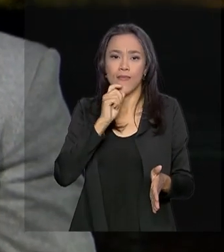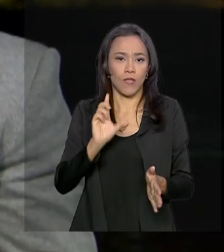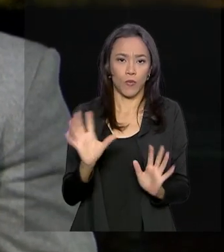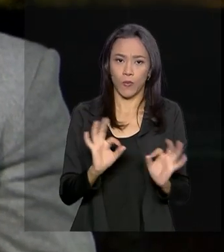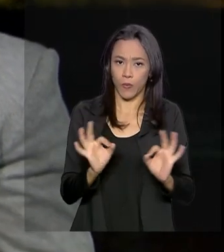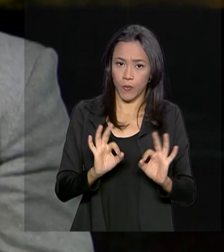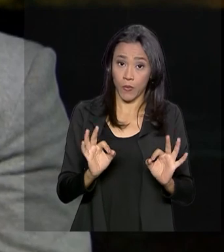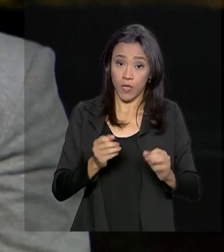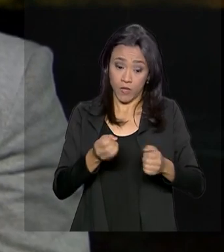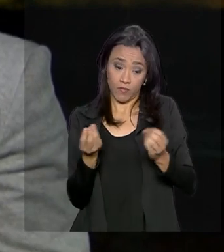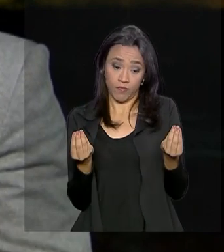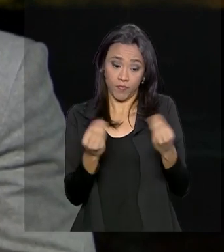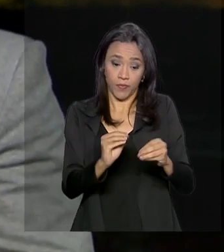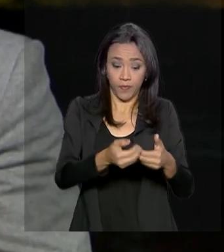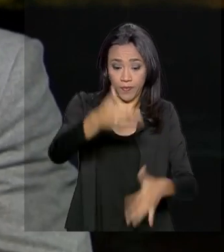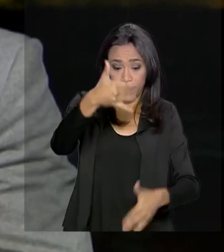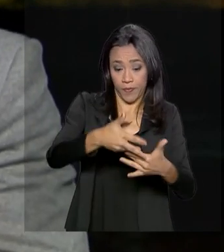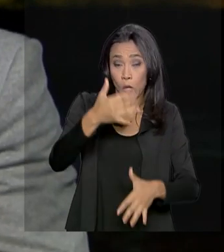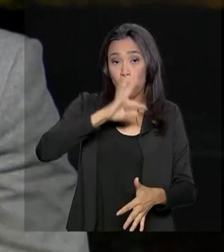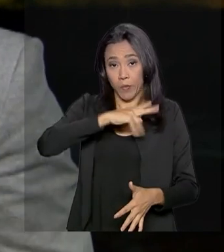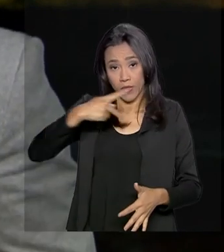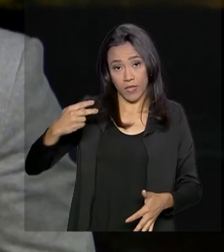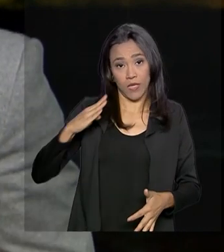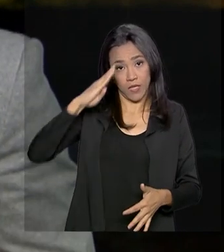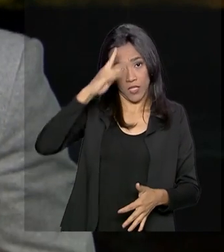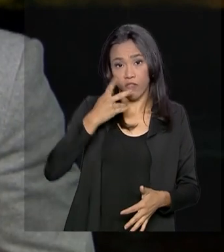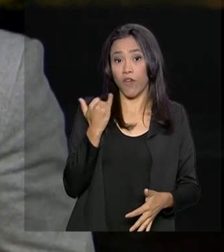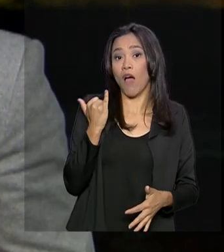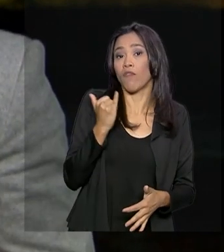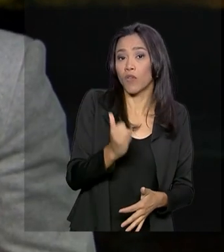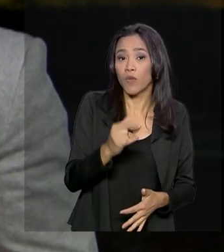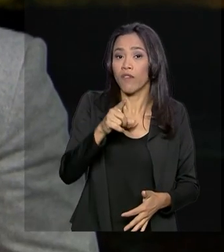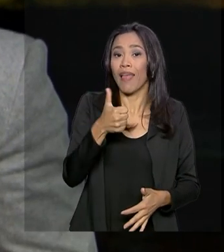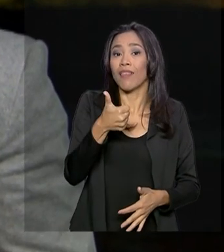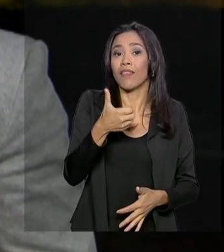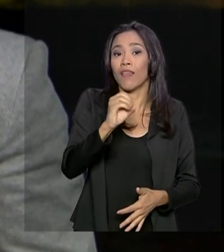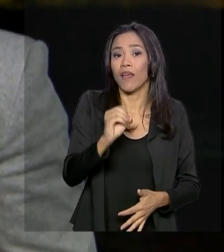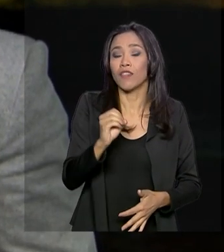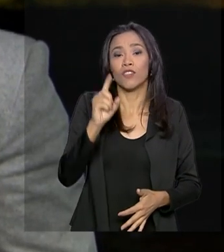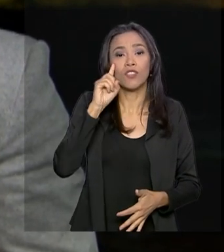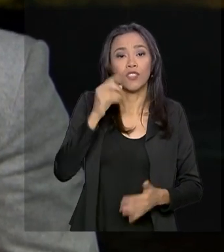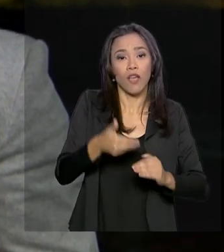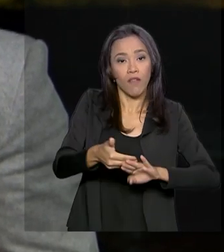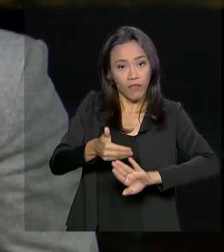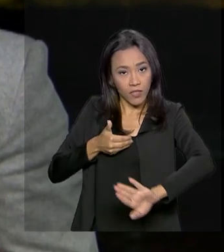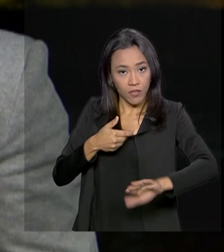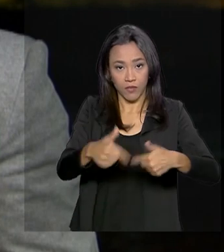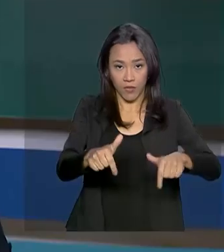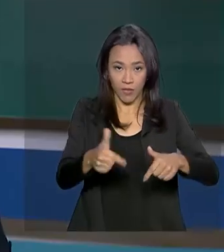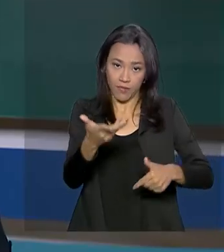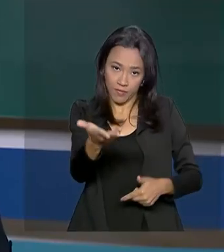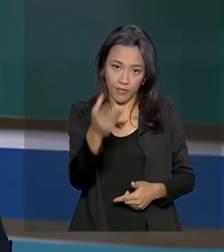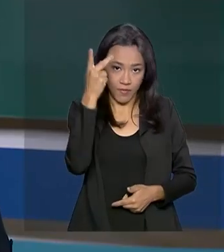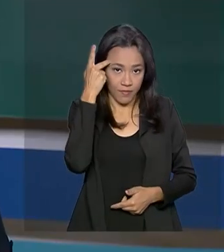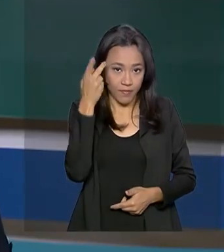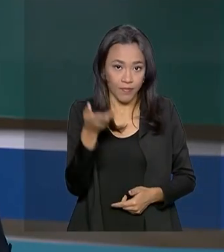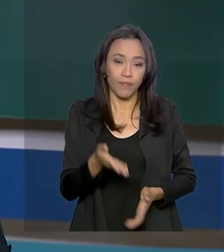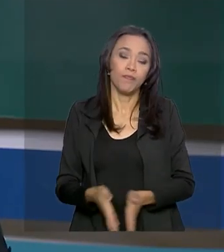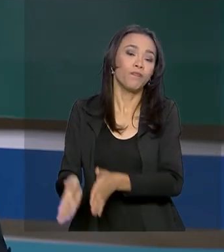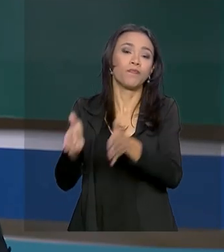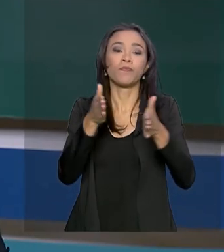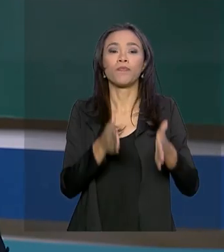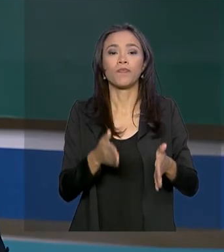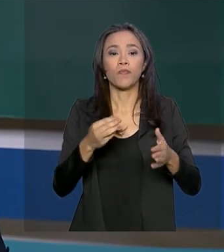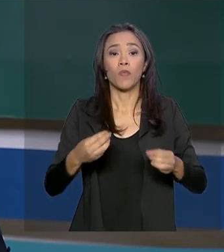sociais, o presidente informou que deve ficar 10 dias afastado. De São Paulo, Pablo Mundim. O